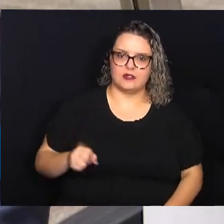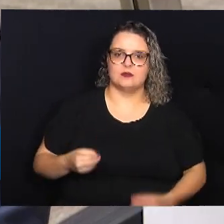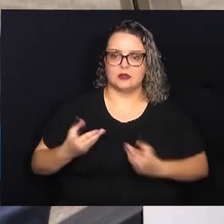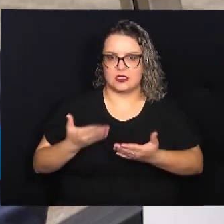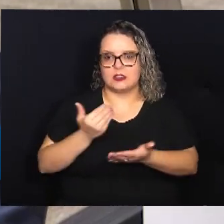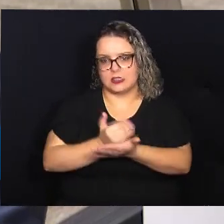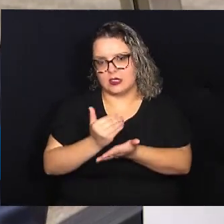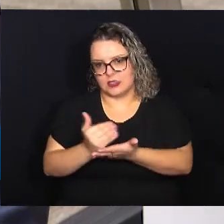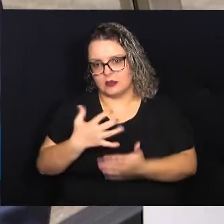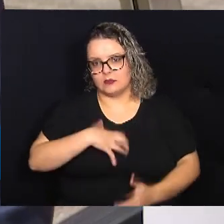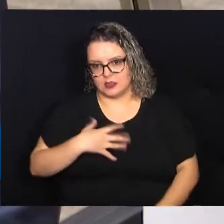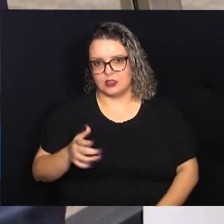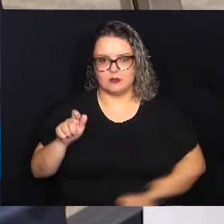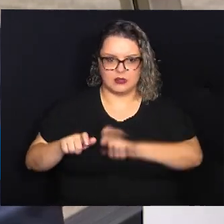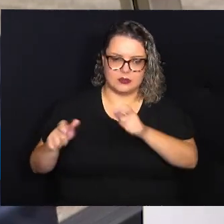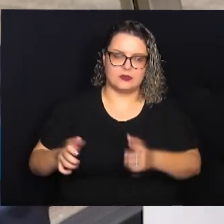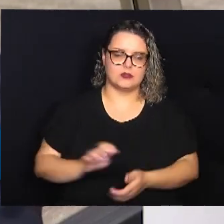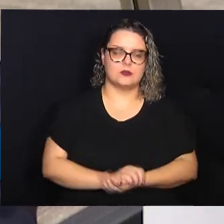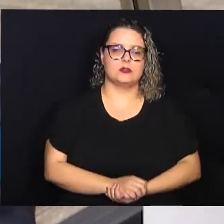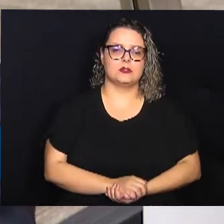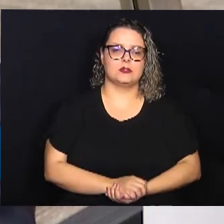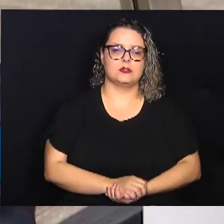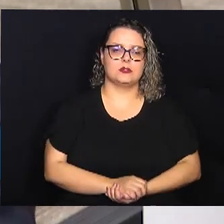pagamento realmente para essas pessoas.